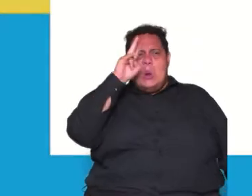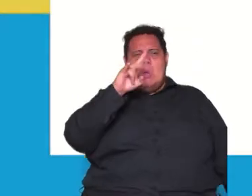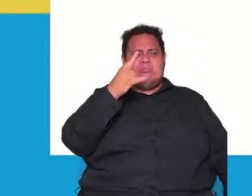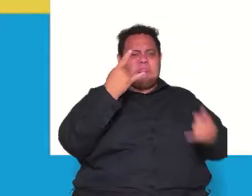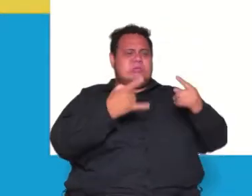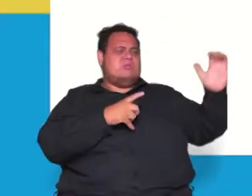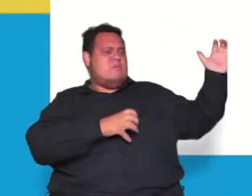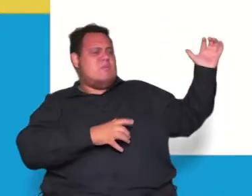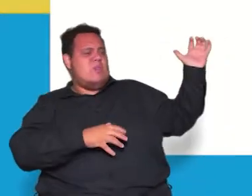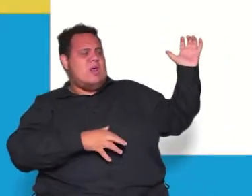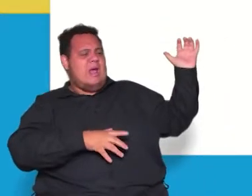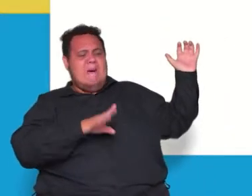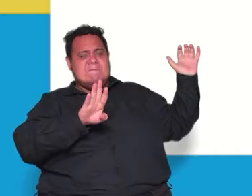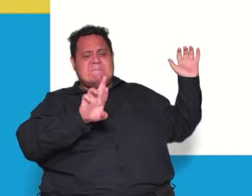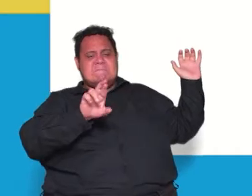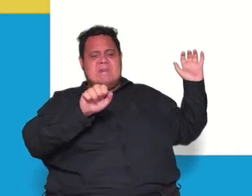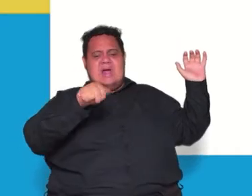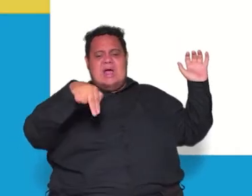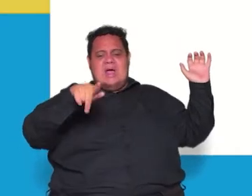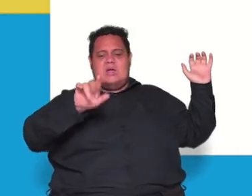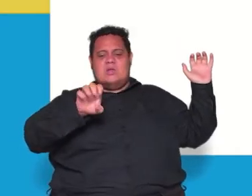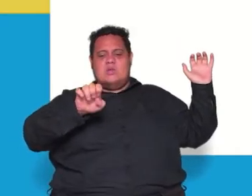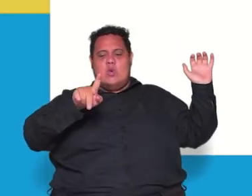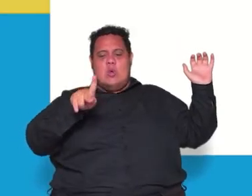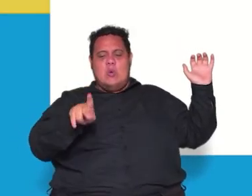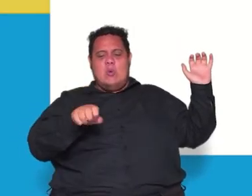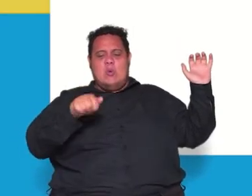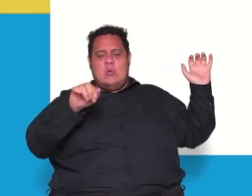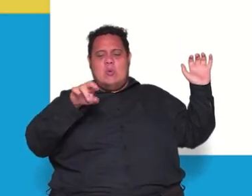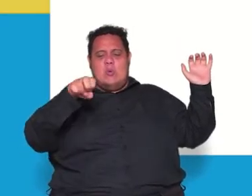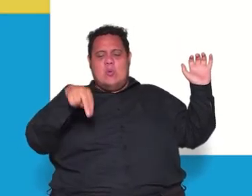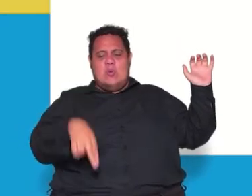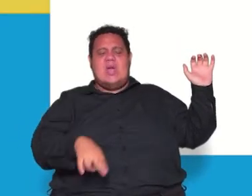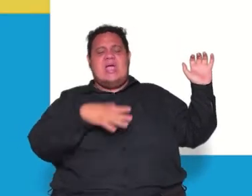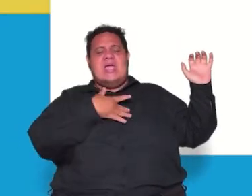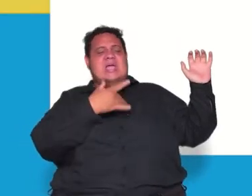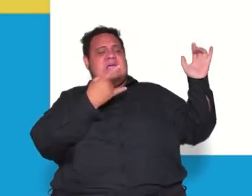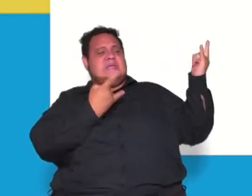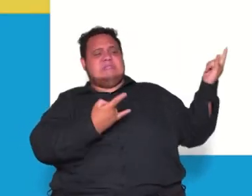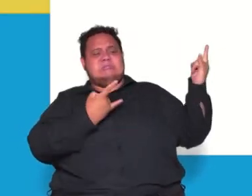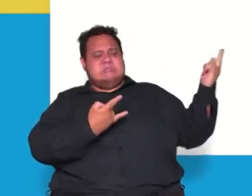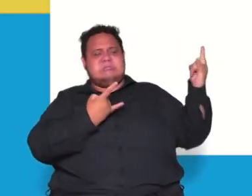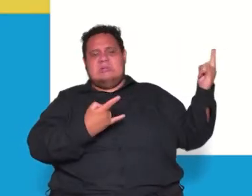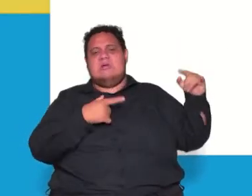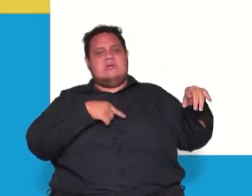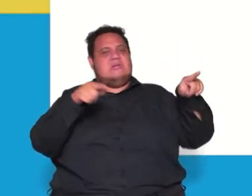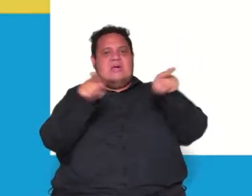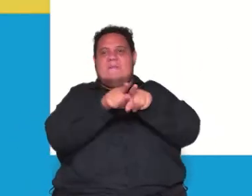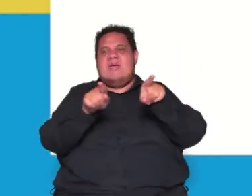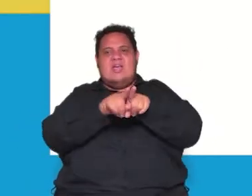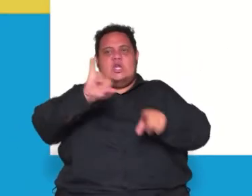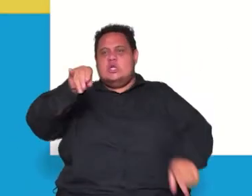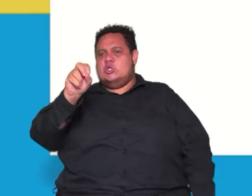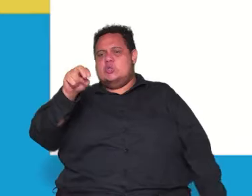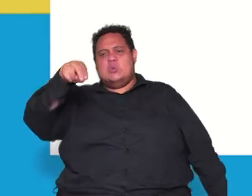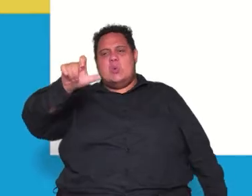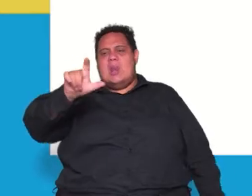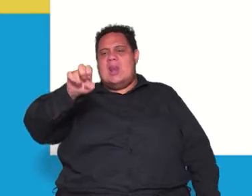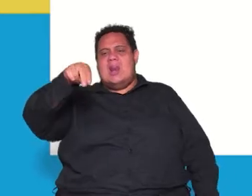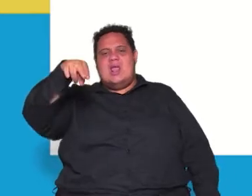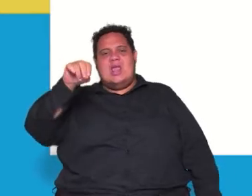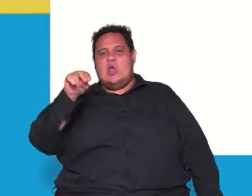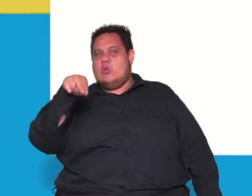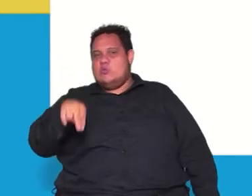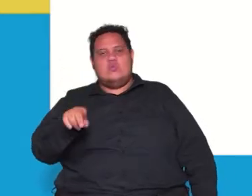ele parece Brian May do Queen mas na verdade não é Brian May também não é John Lennon esse cara